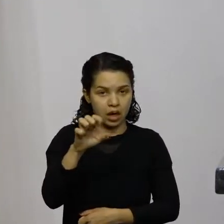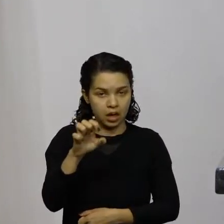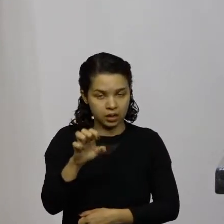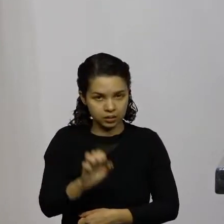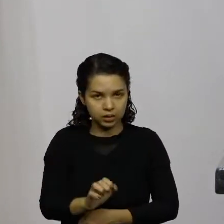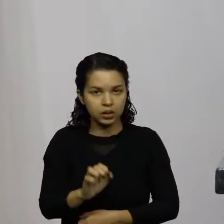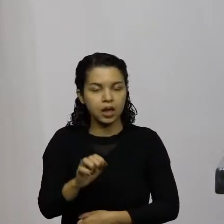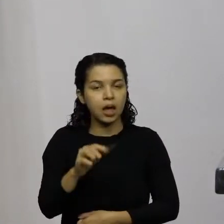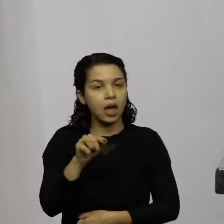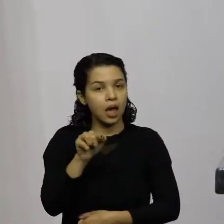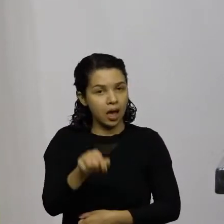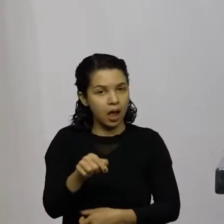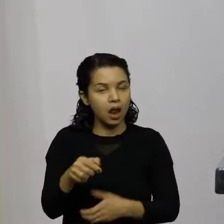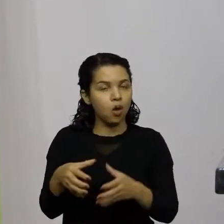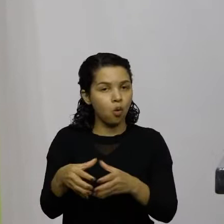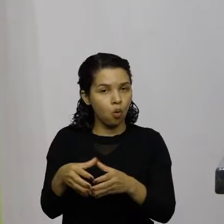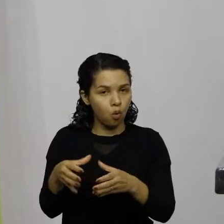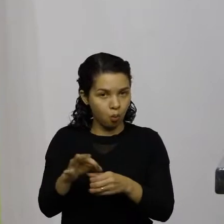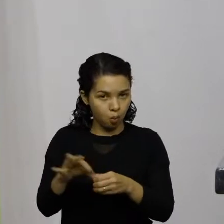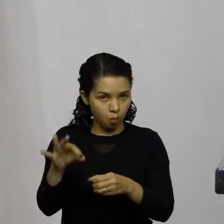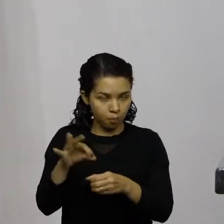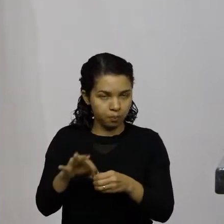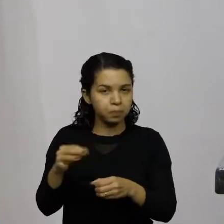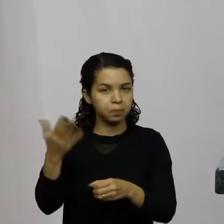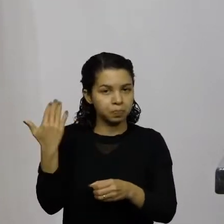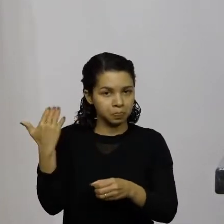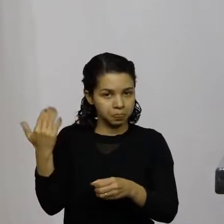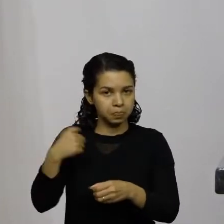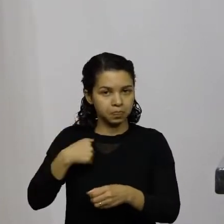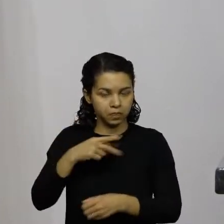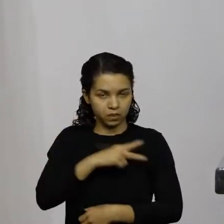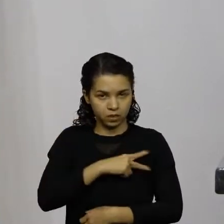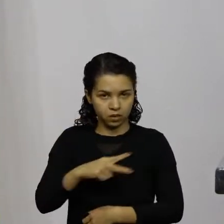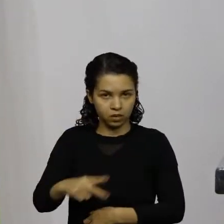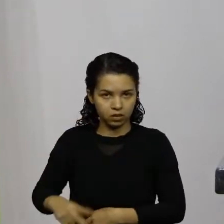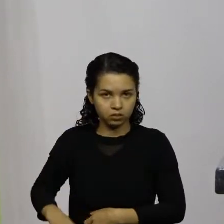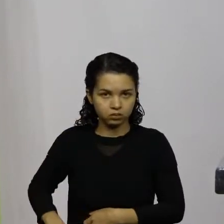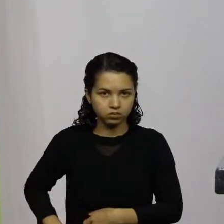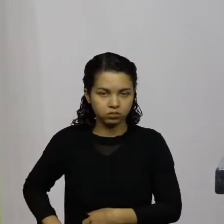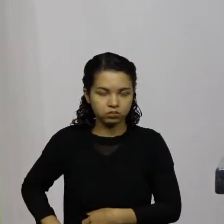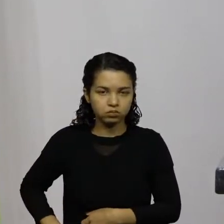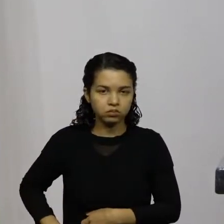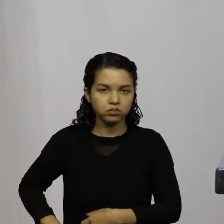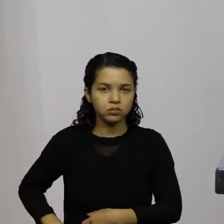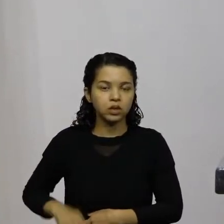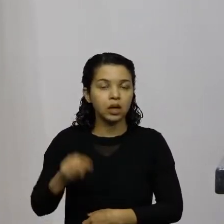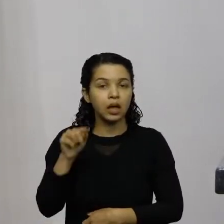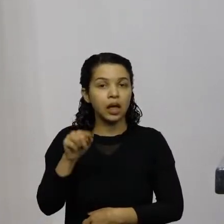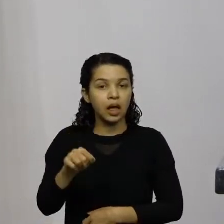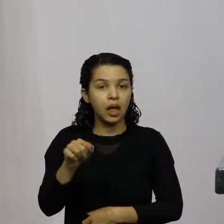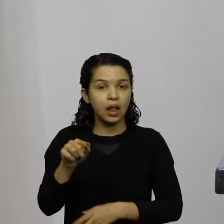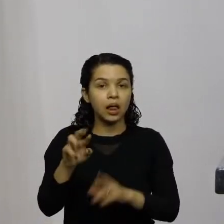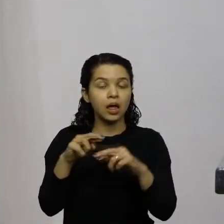fez o encontro da Unali deputado Bruno em Sergipe